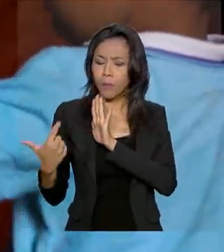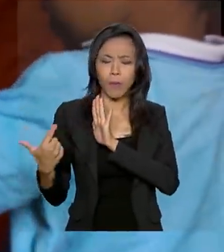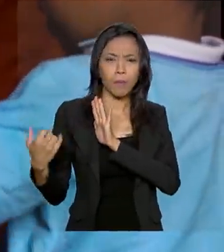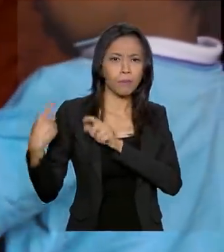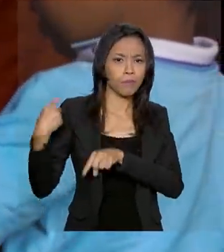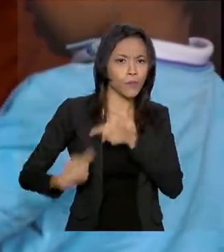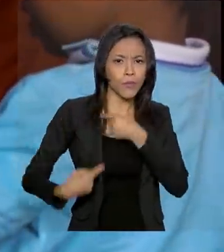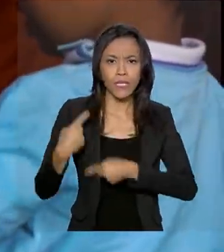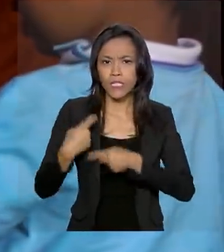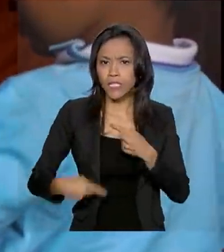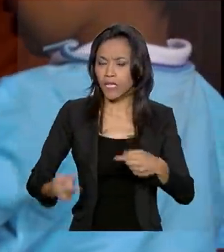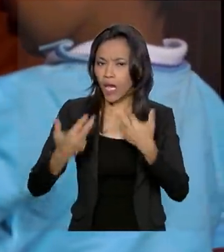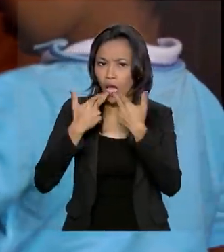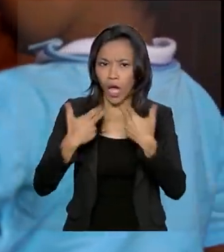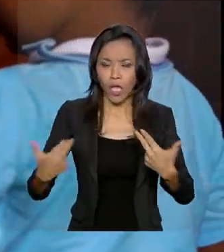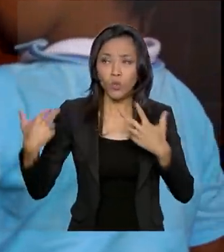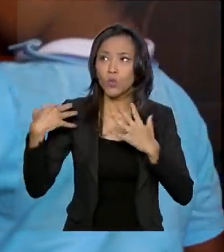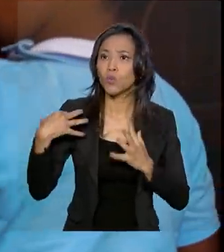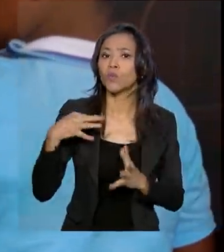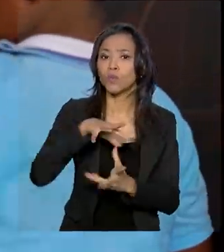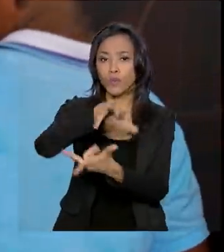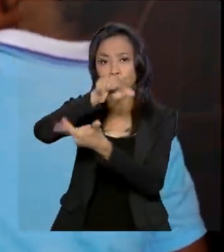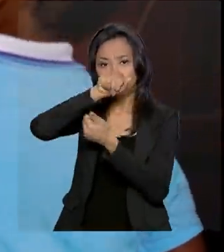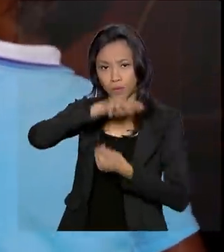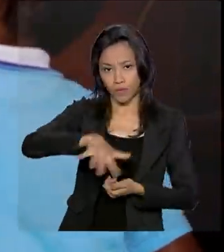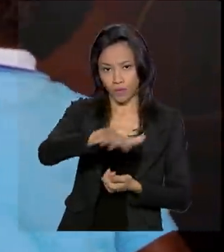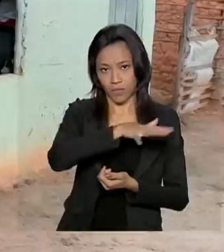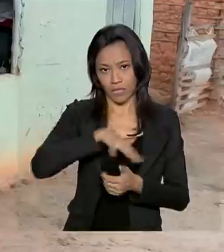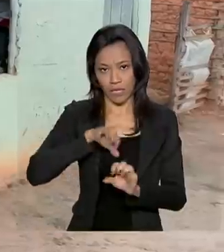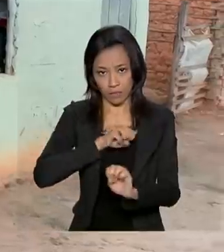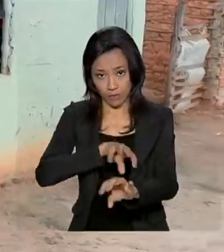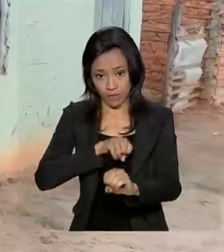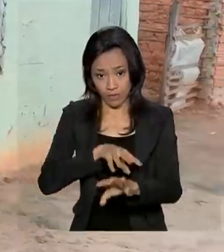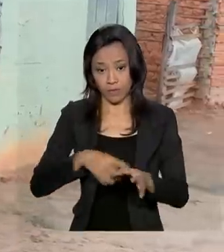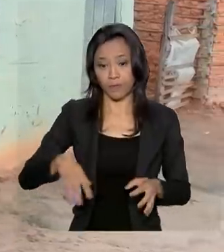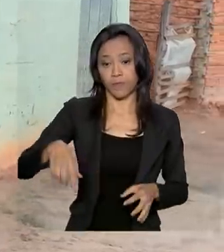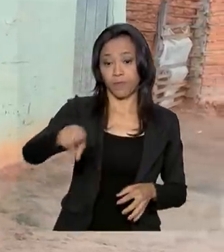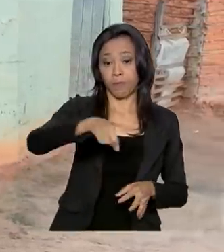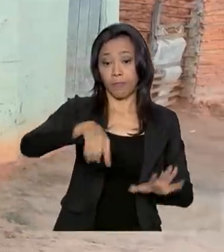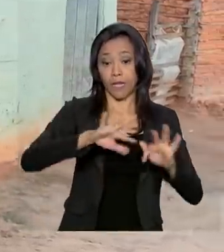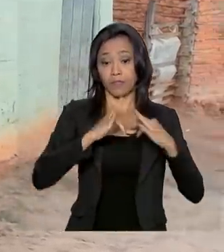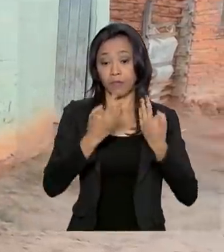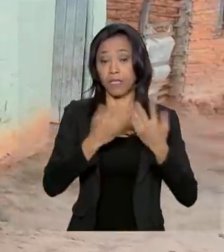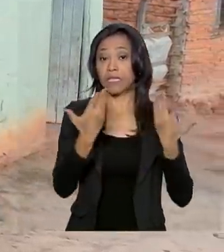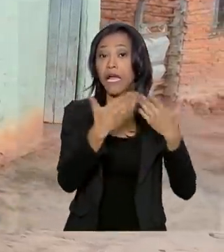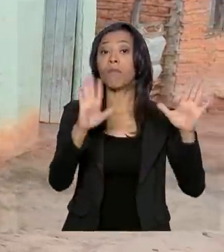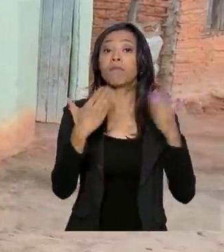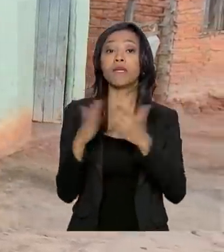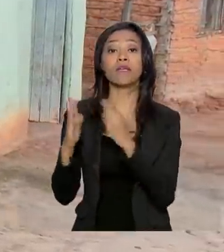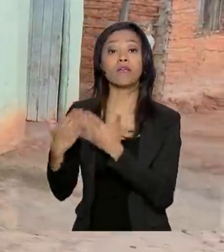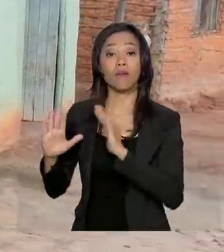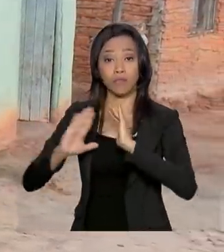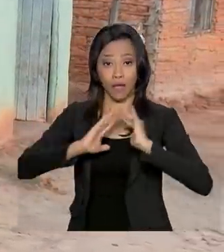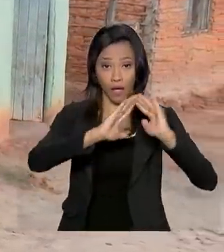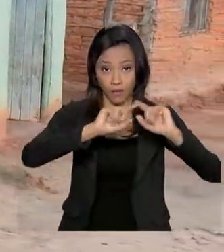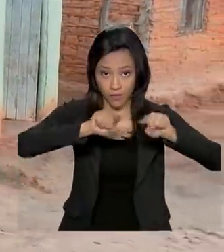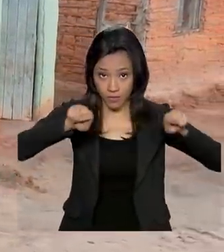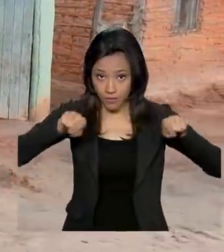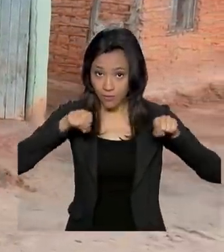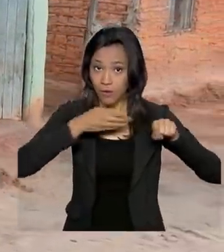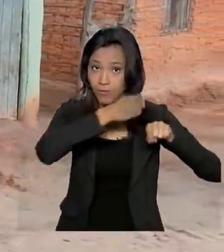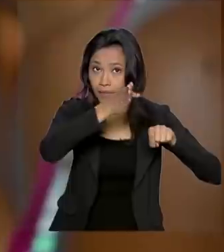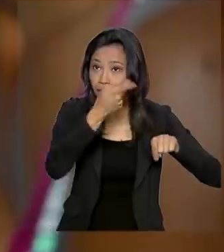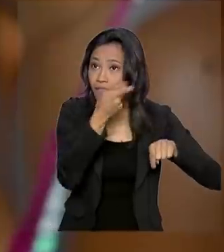inovadoras do mundo na área da educação. As famílias que abriram as portas das suas casas para o programa